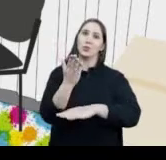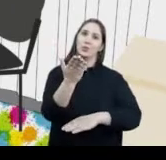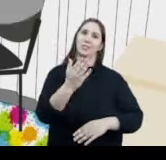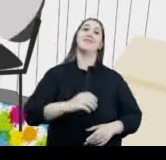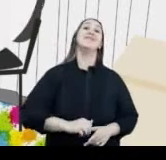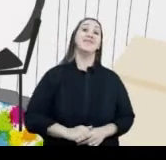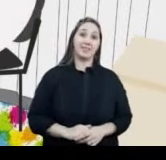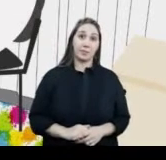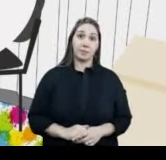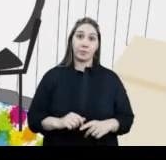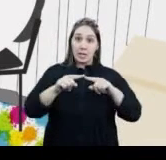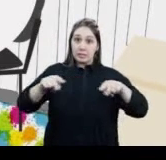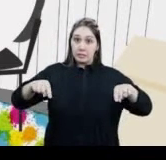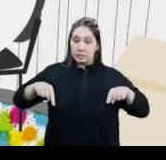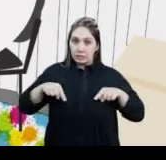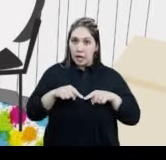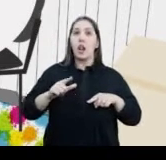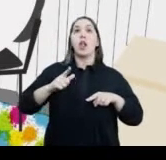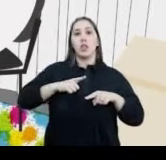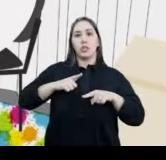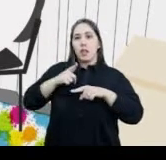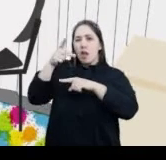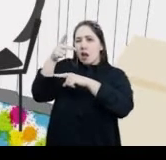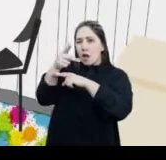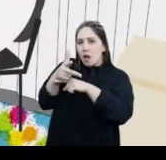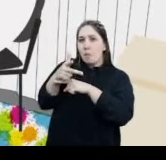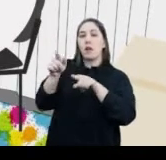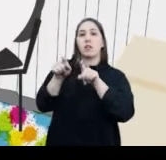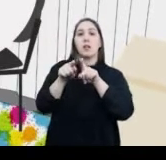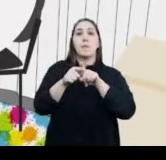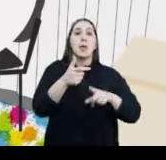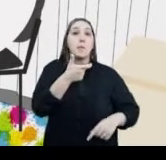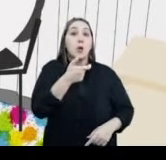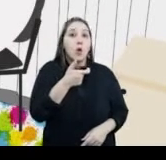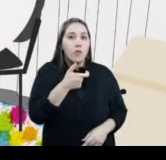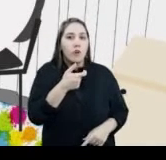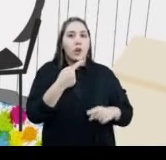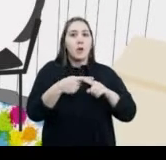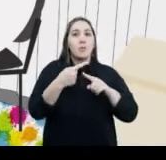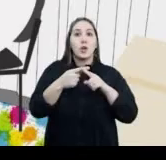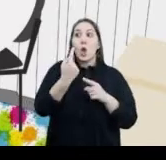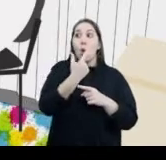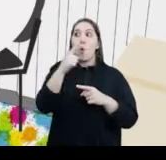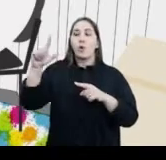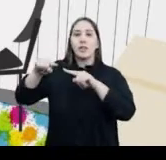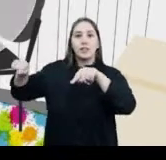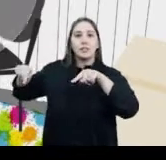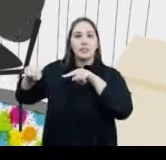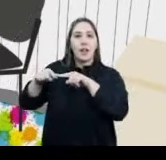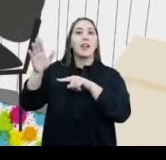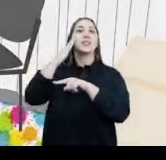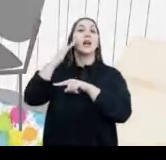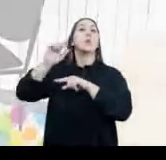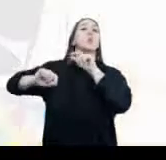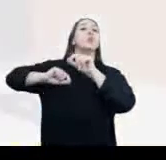depoimento especial tem microfone e câmera para transmitir toda a conversa Às pessoas que estão em outra sala separada